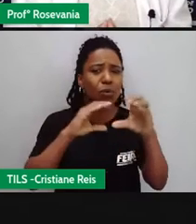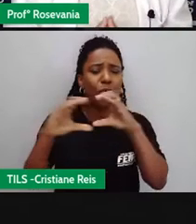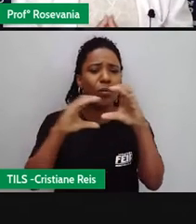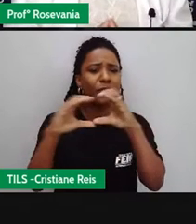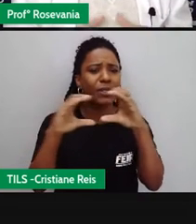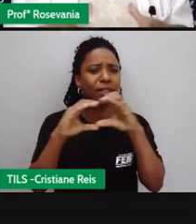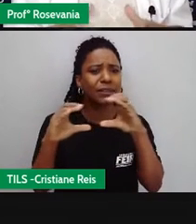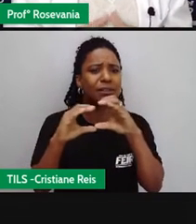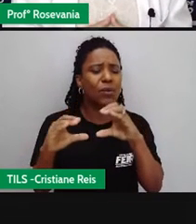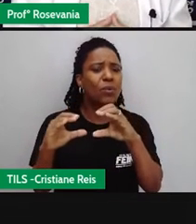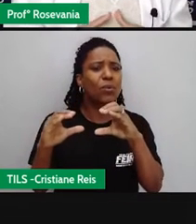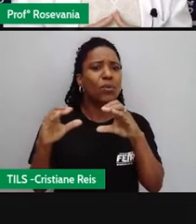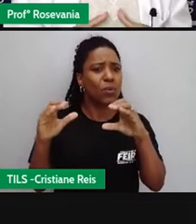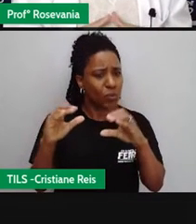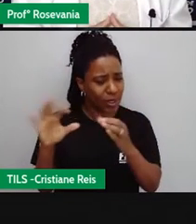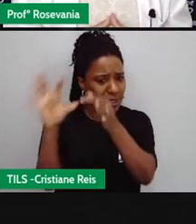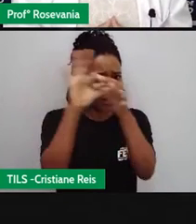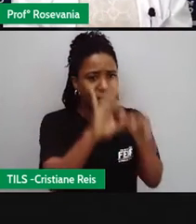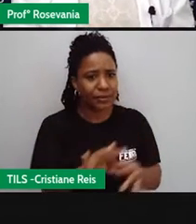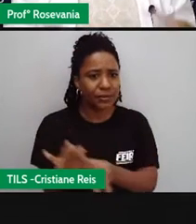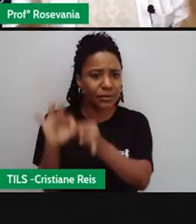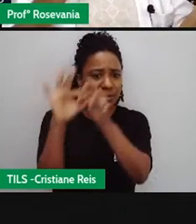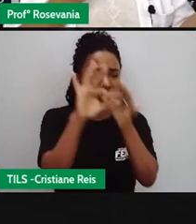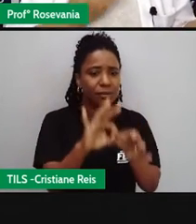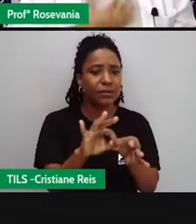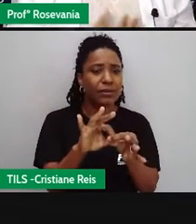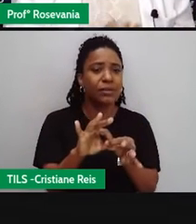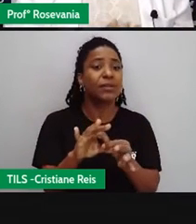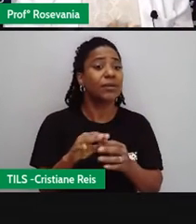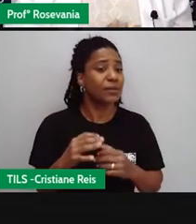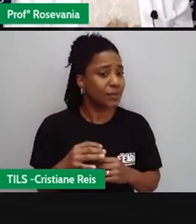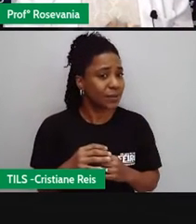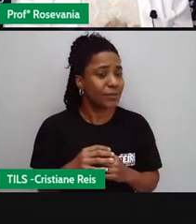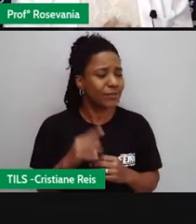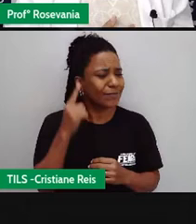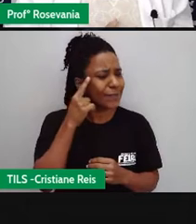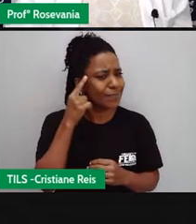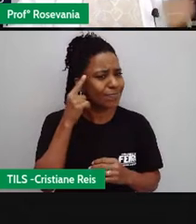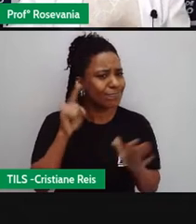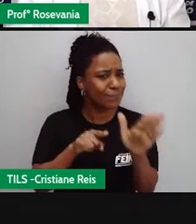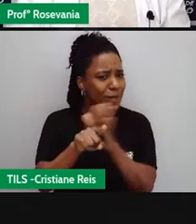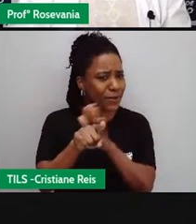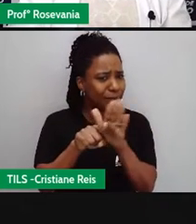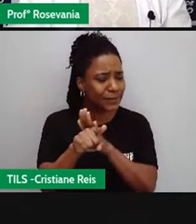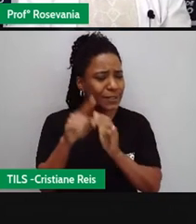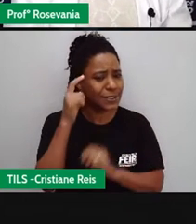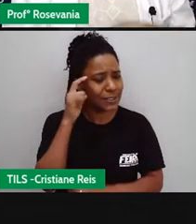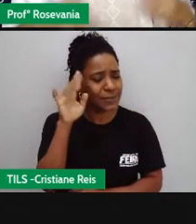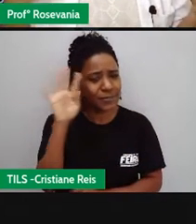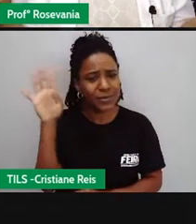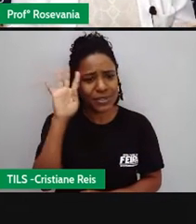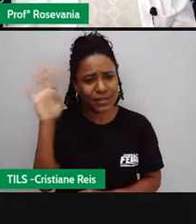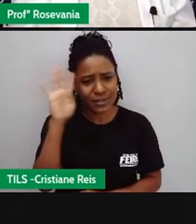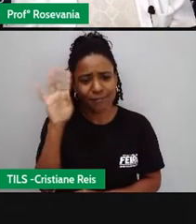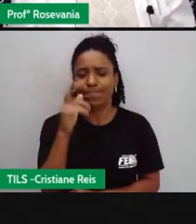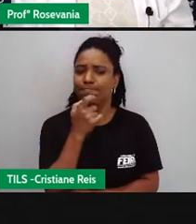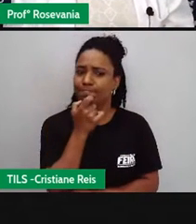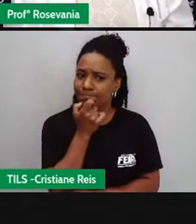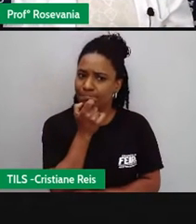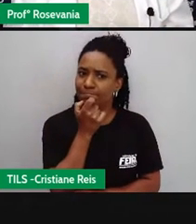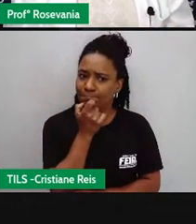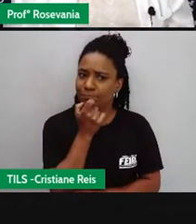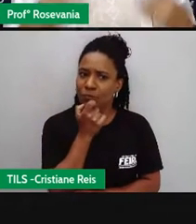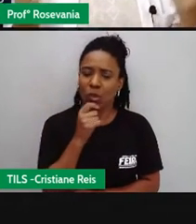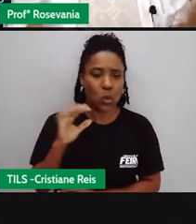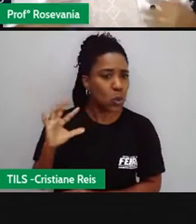questão digital. Mas aí vem a grande pergunta, e que nós já até vimos um pedacinho disso na aula anterior. Será que é pra todo mundo